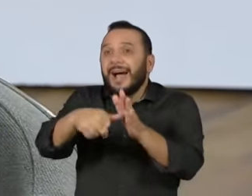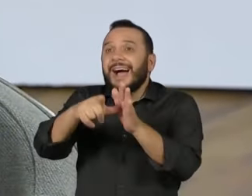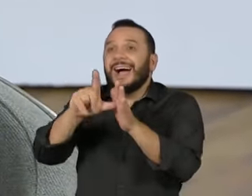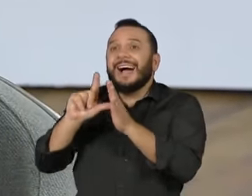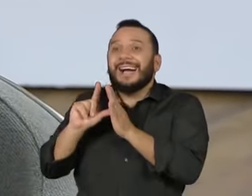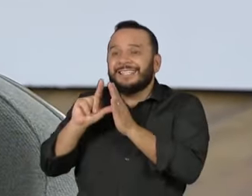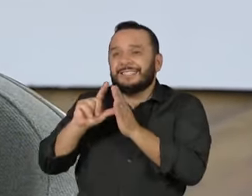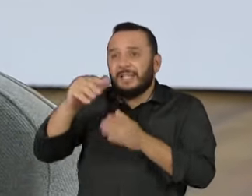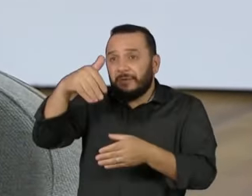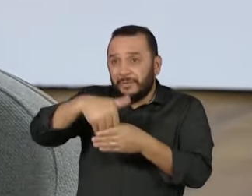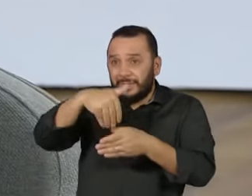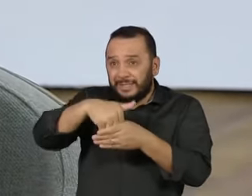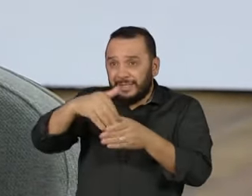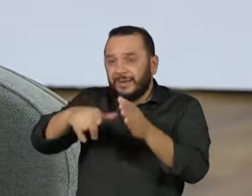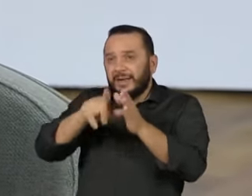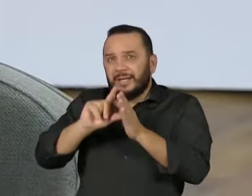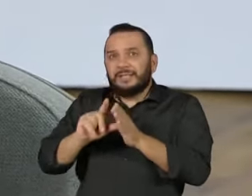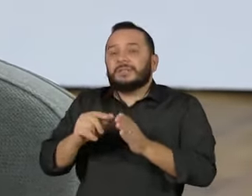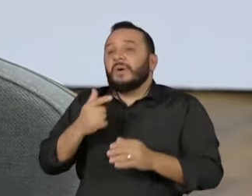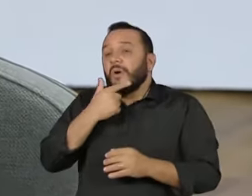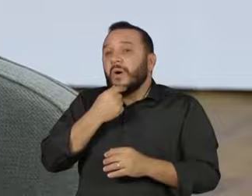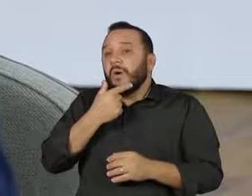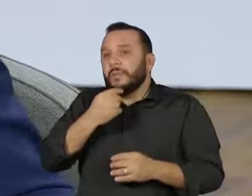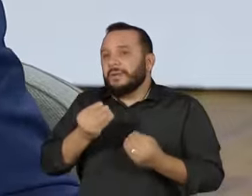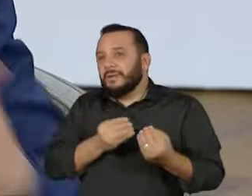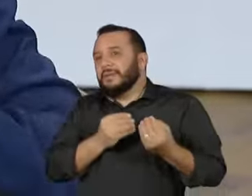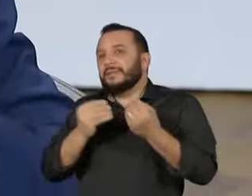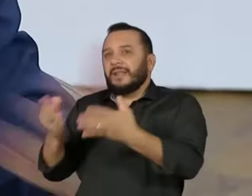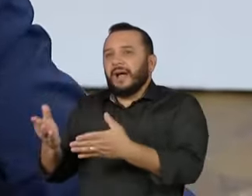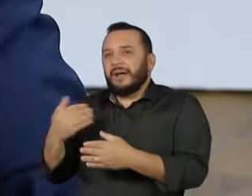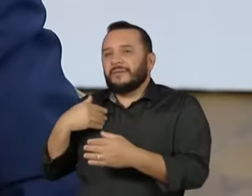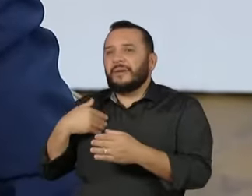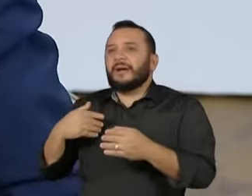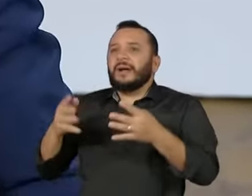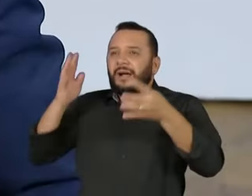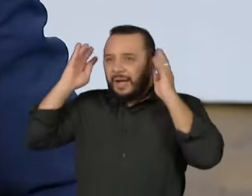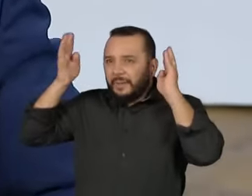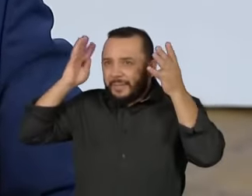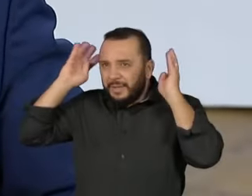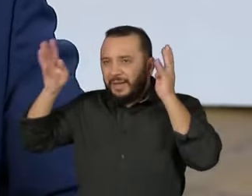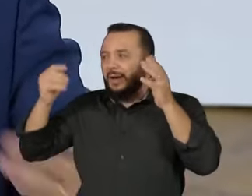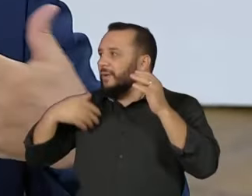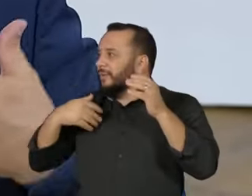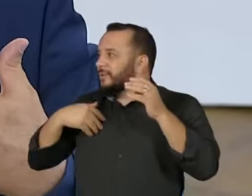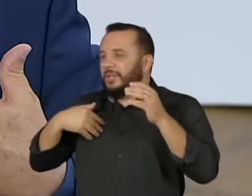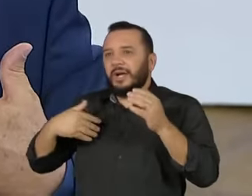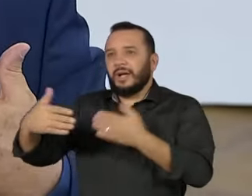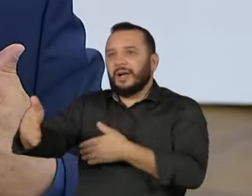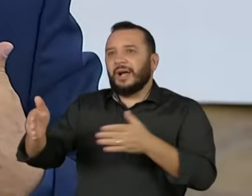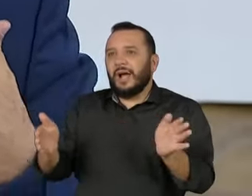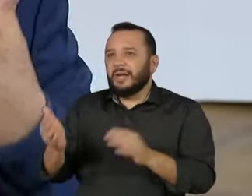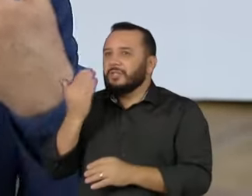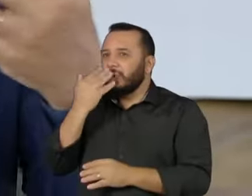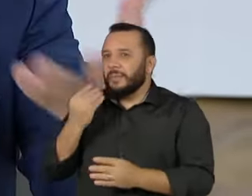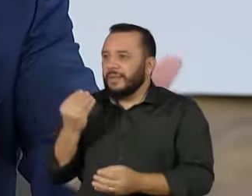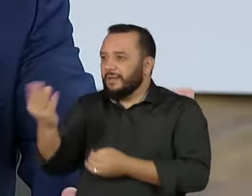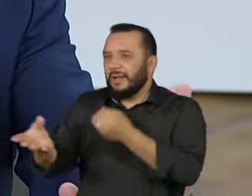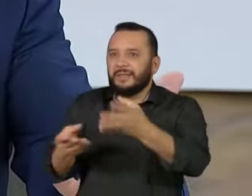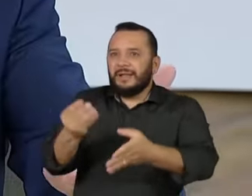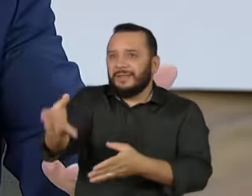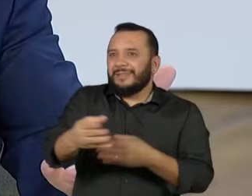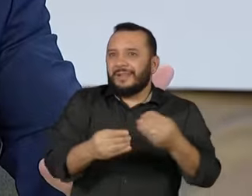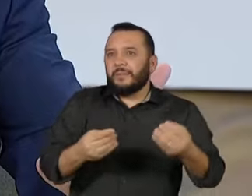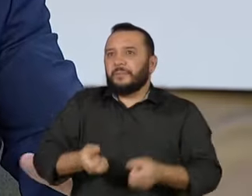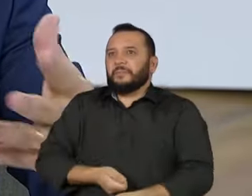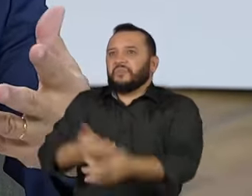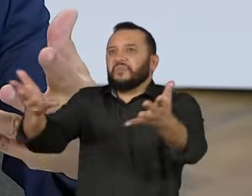lajota, de telha, de saco de cimento e de cesta base. É disso que se trata, né? Então, assim, mas o meu olhar para o